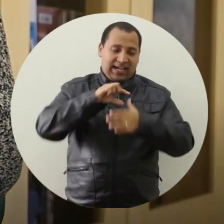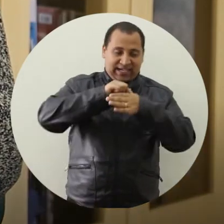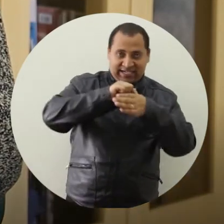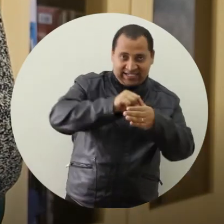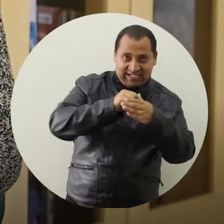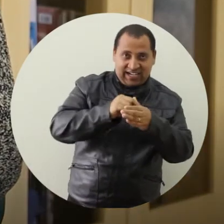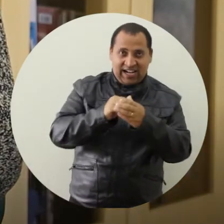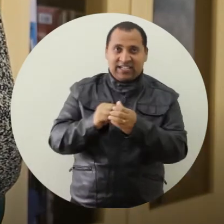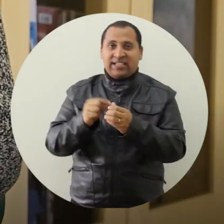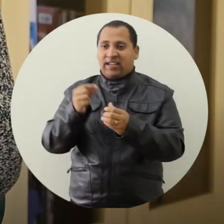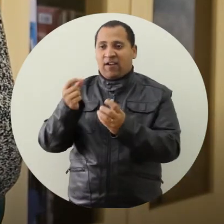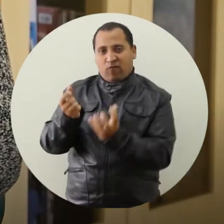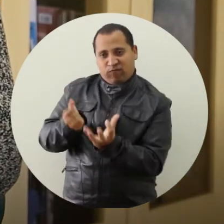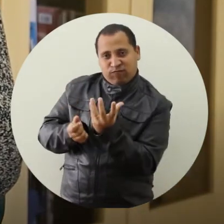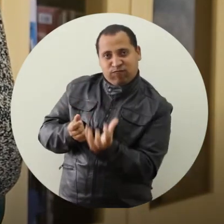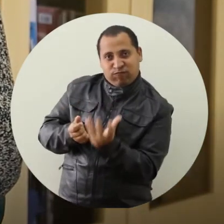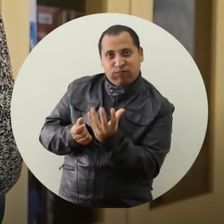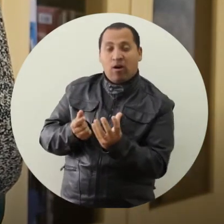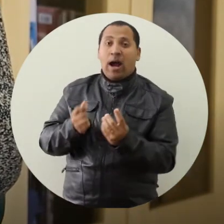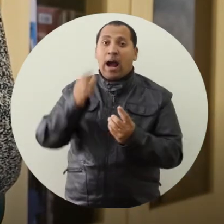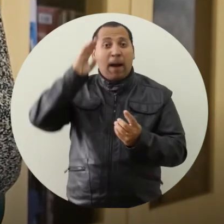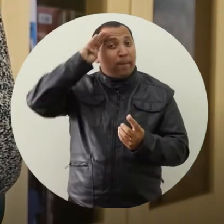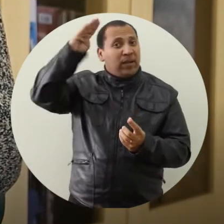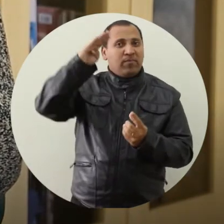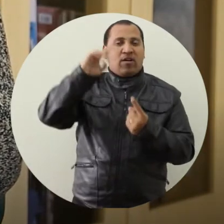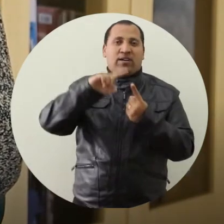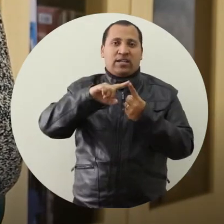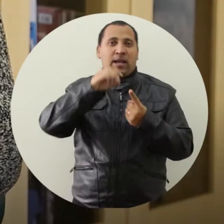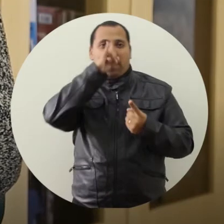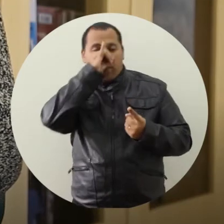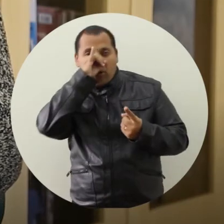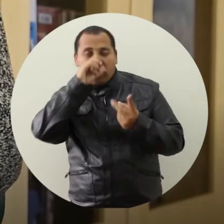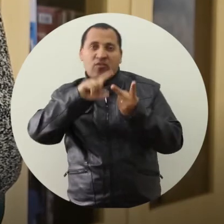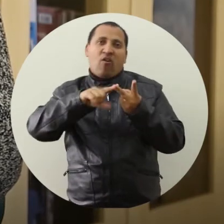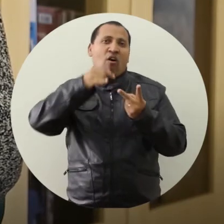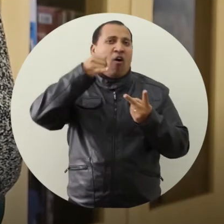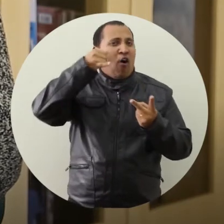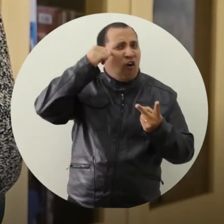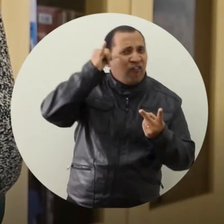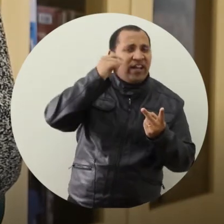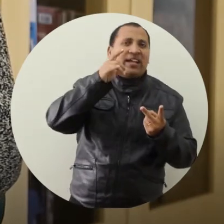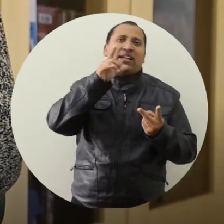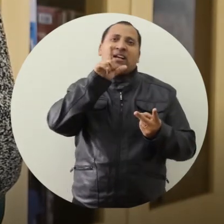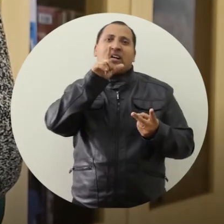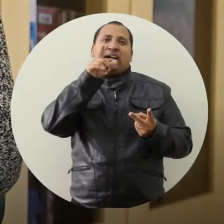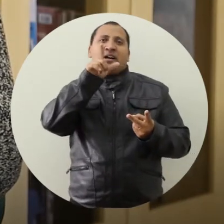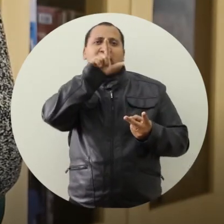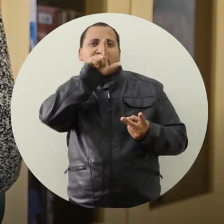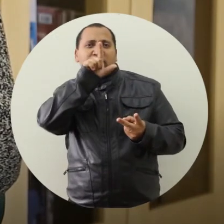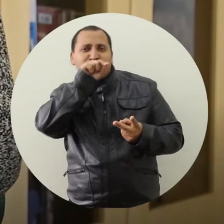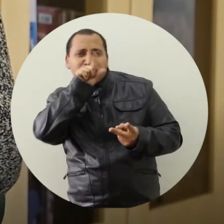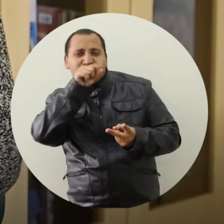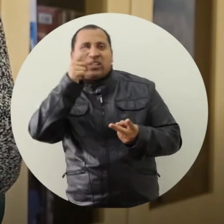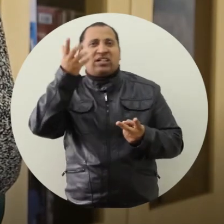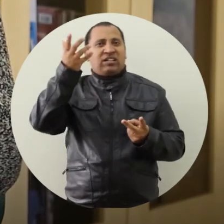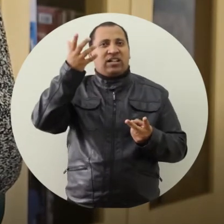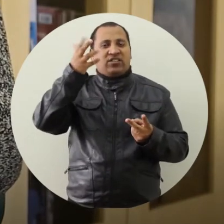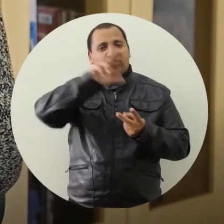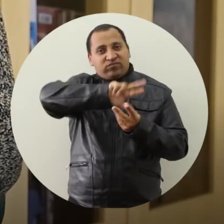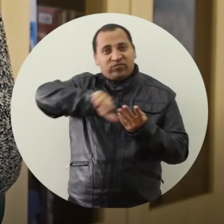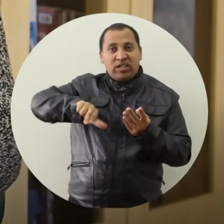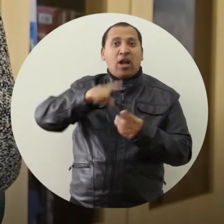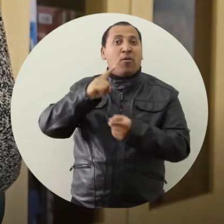fervura, o bom cozimento das carnes, principalmente de porco, de ovelha, também de gado, de frango,